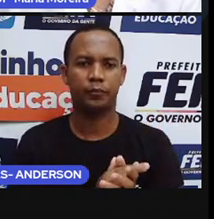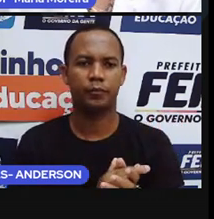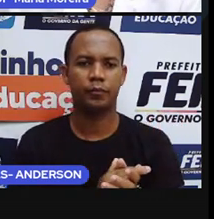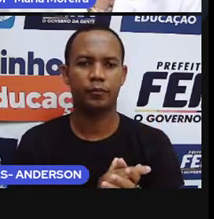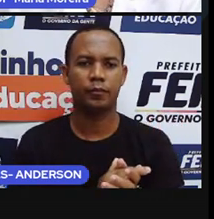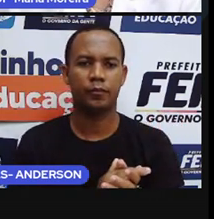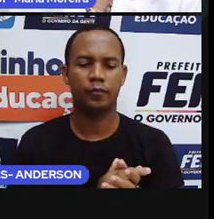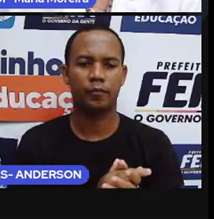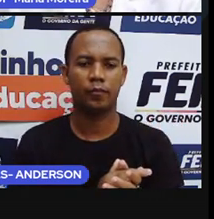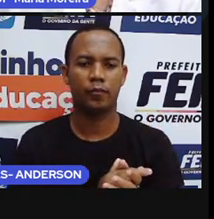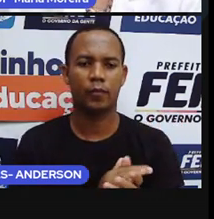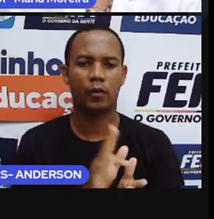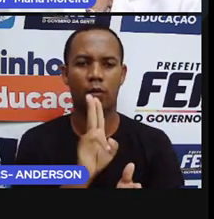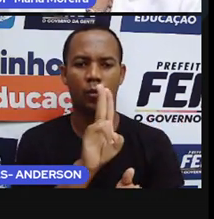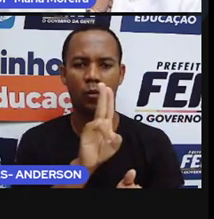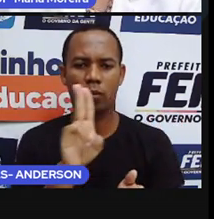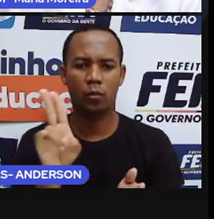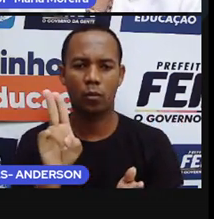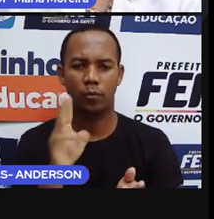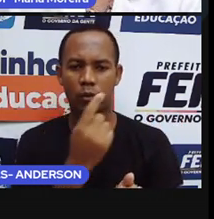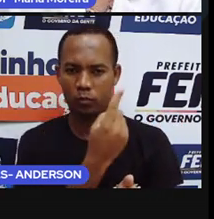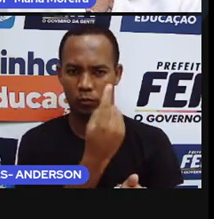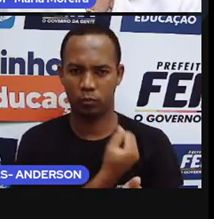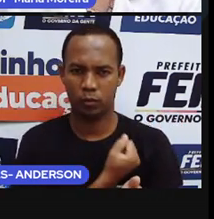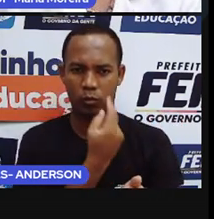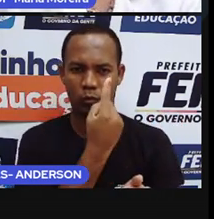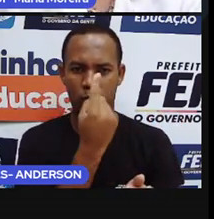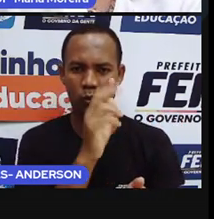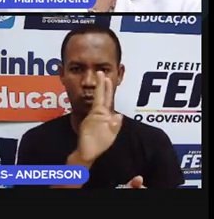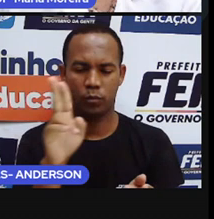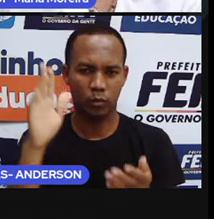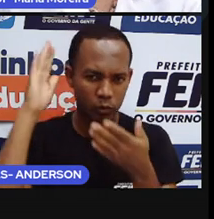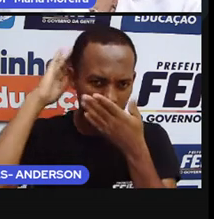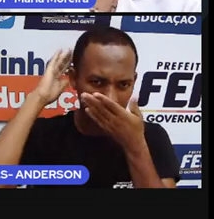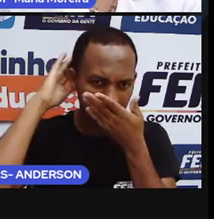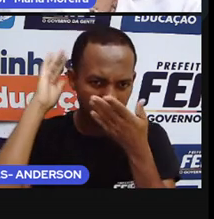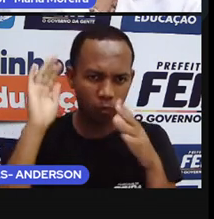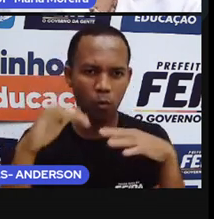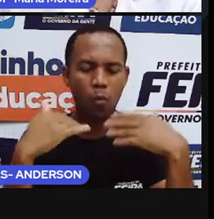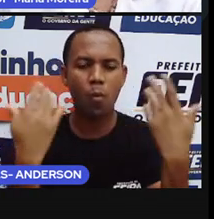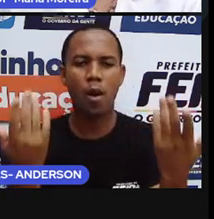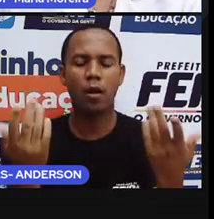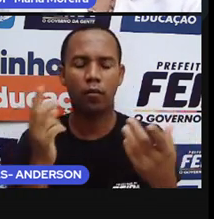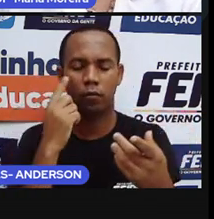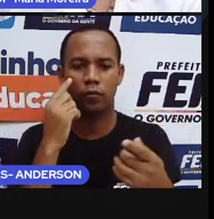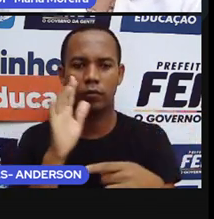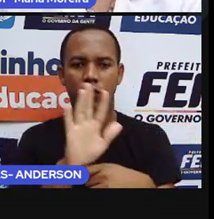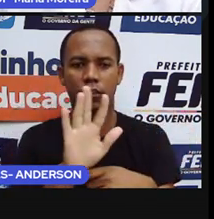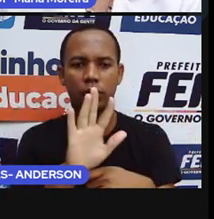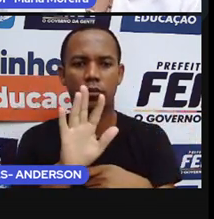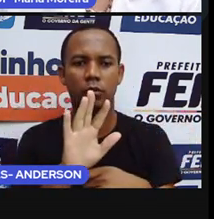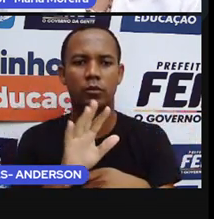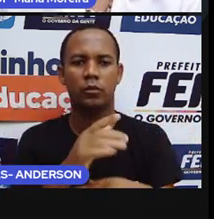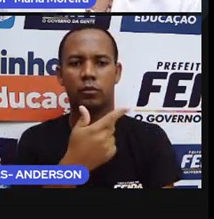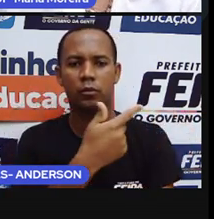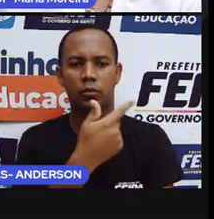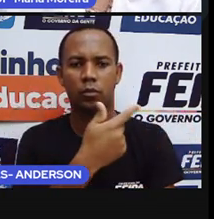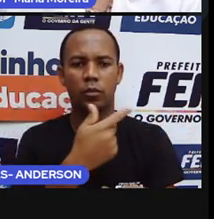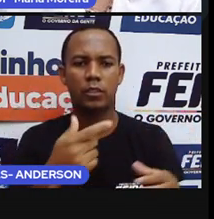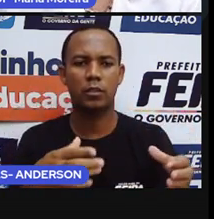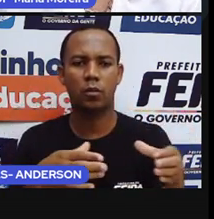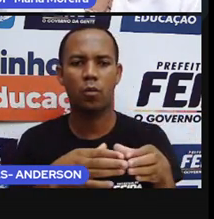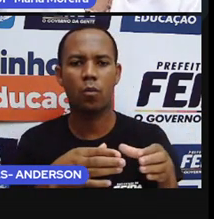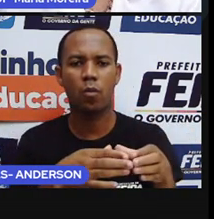é o nome do índiozinho abordado no texto e no vídeo? Qual o nome dele? A qual tribo pertence o